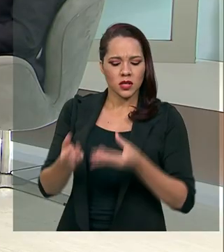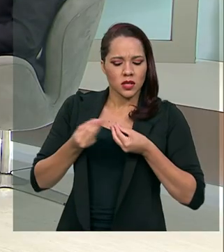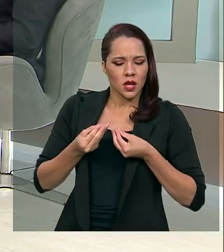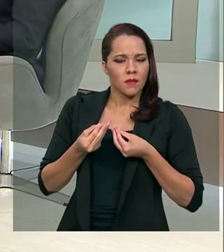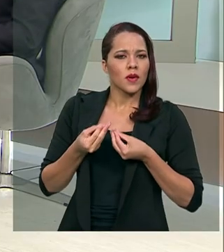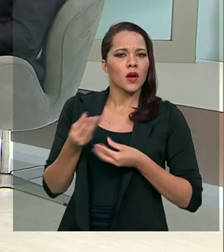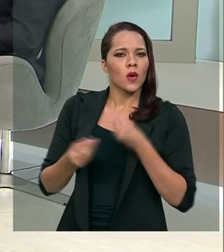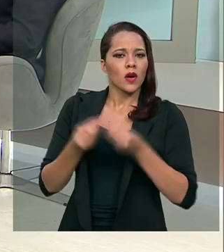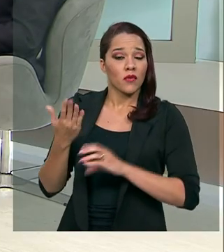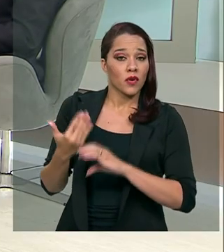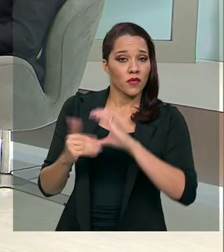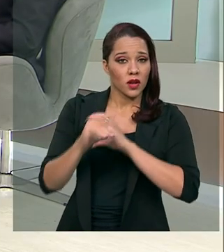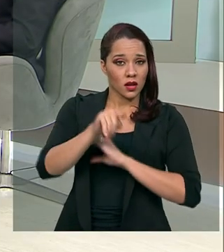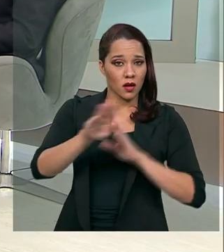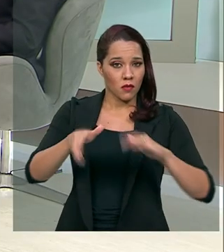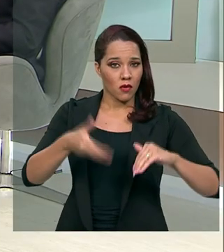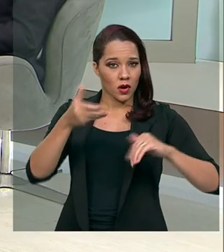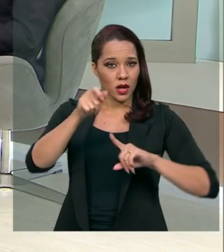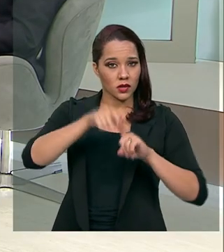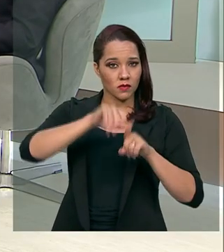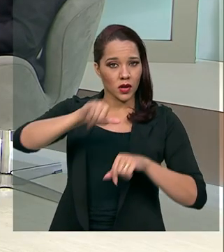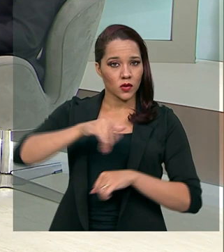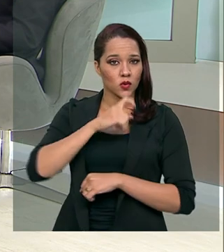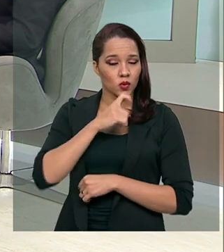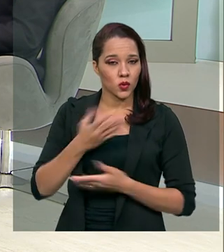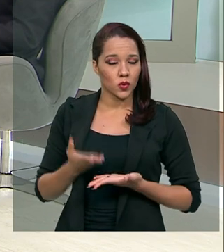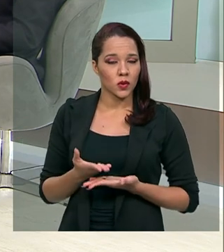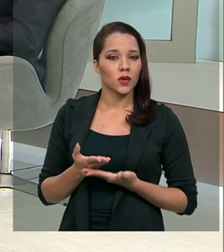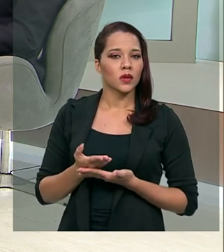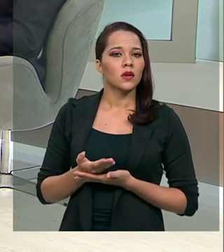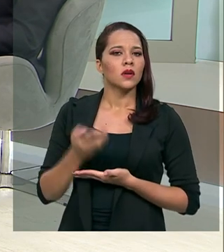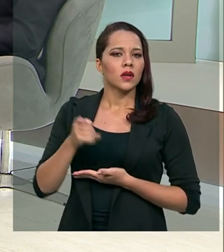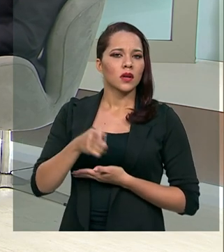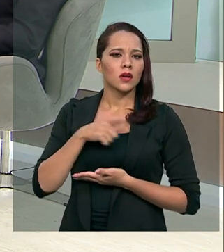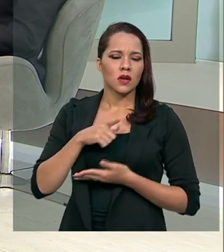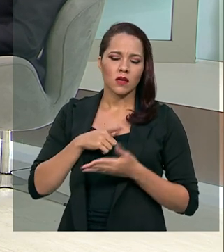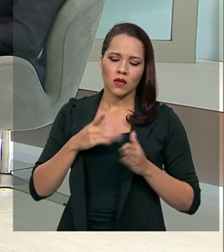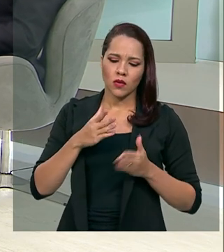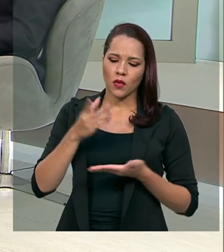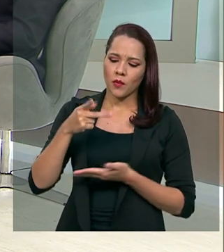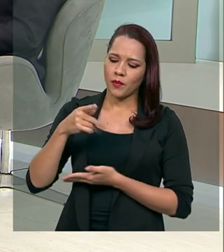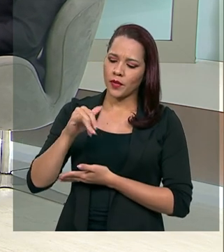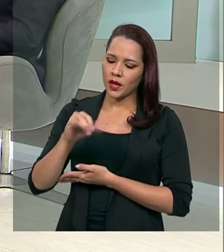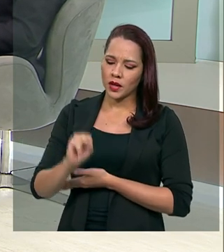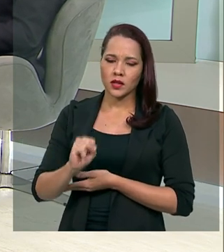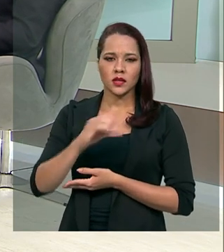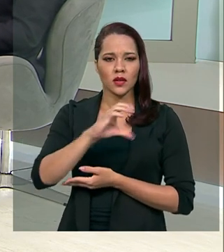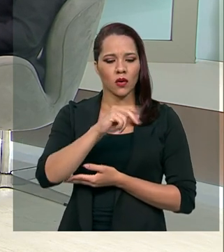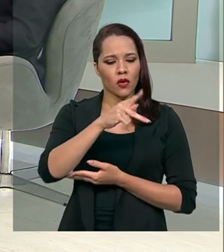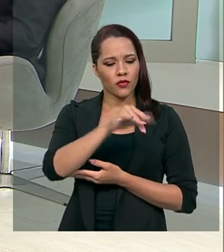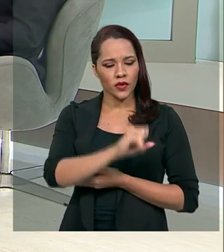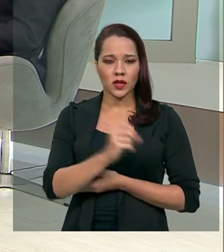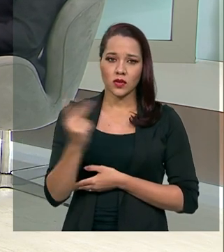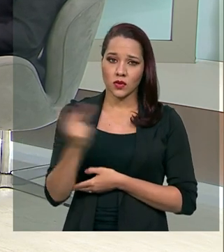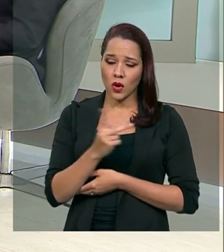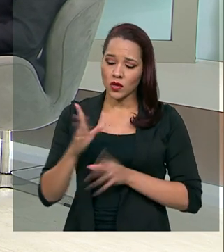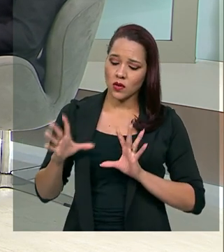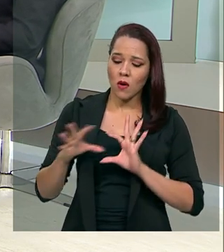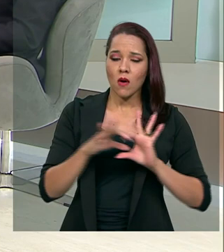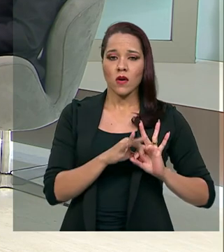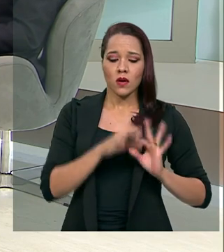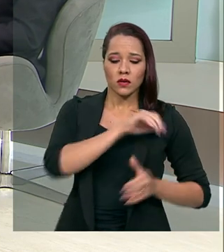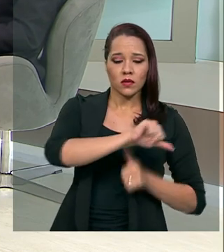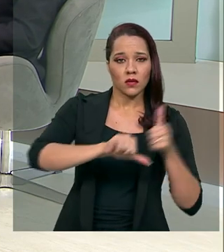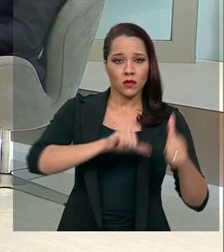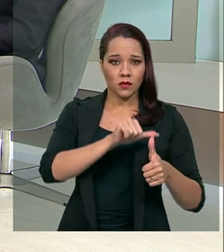federal, que foi enviada ao Congresso Nacional em julho e que acaba unificando o PIS e a COFINS e transformando